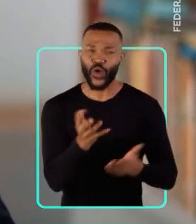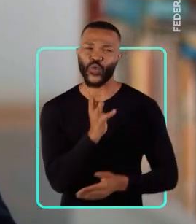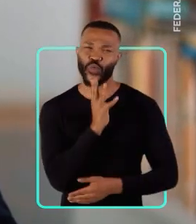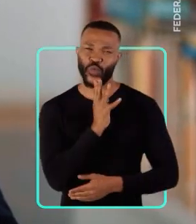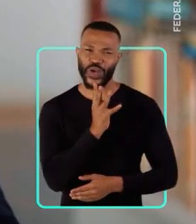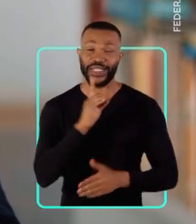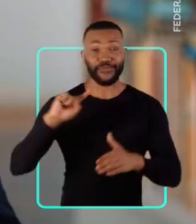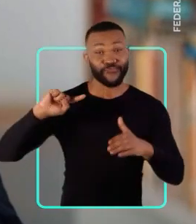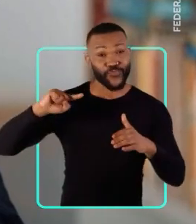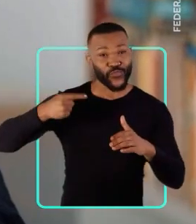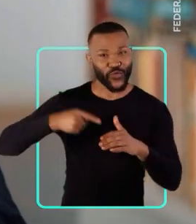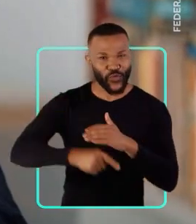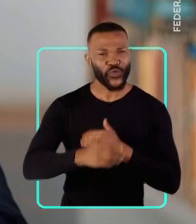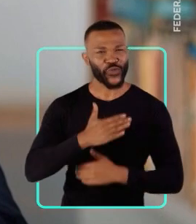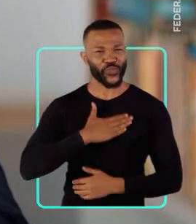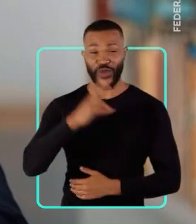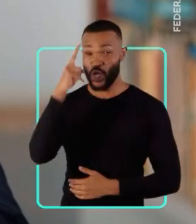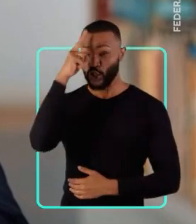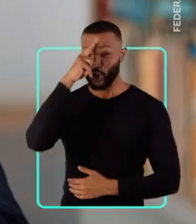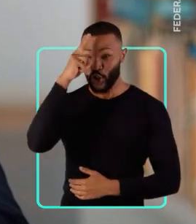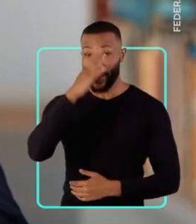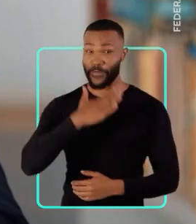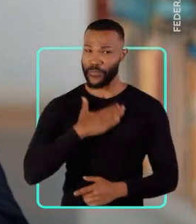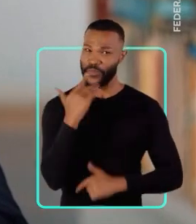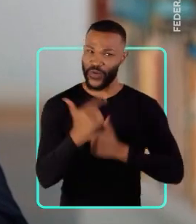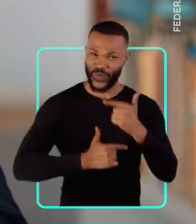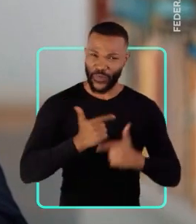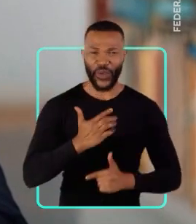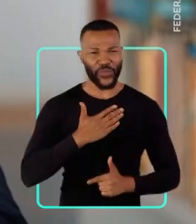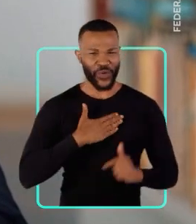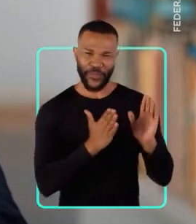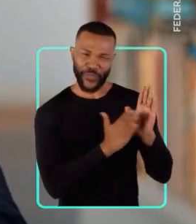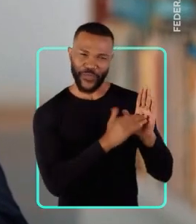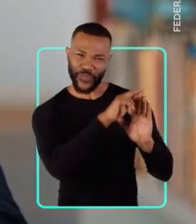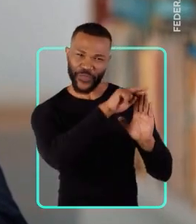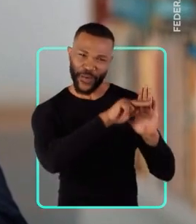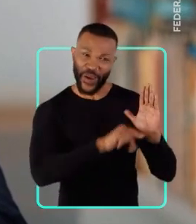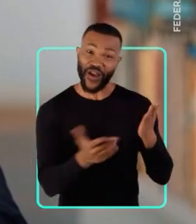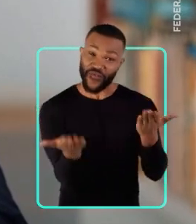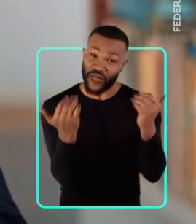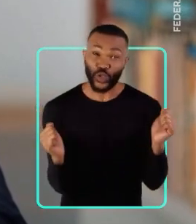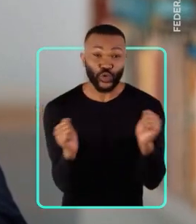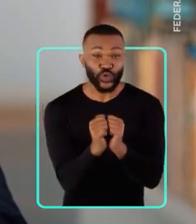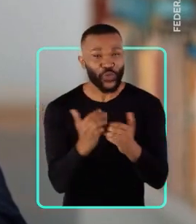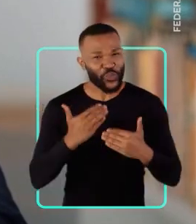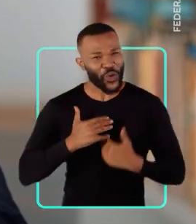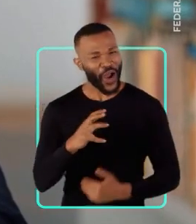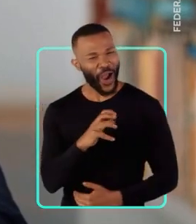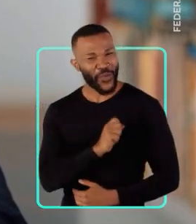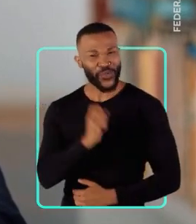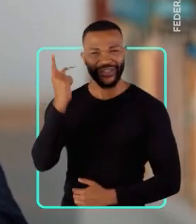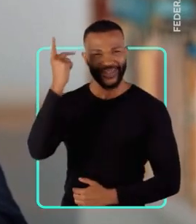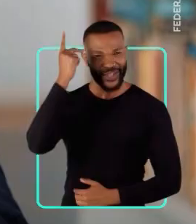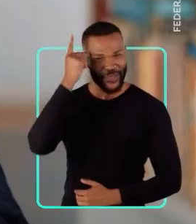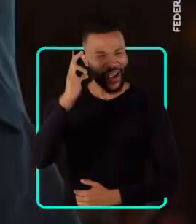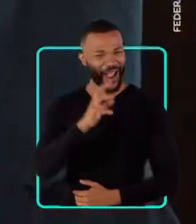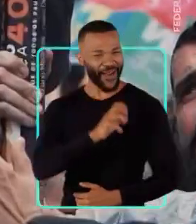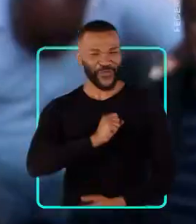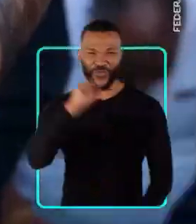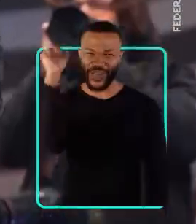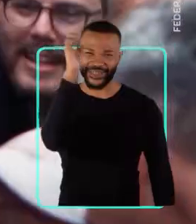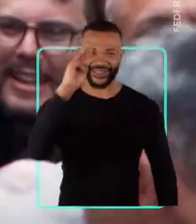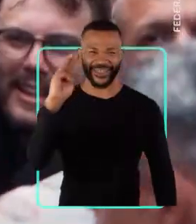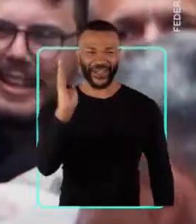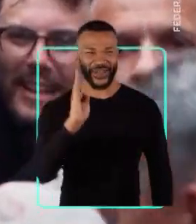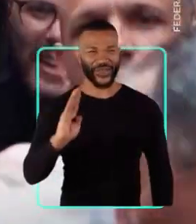mais profundamente a minha história, o meu trabalho e as minhas propostas. Vem comigo, por amor a São Paulo, por amor ao Brasil.